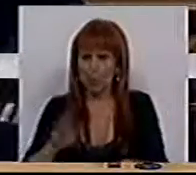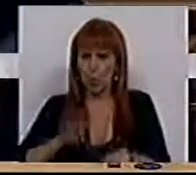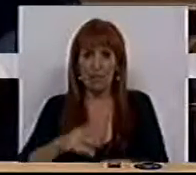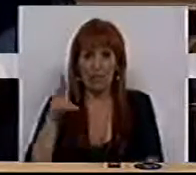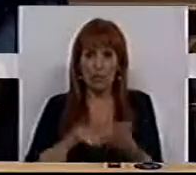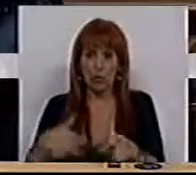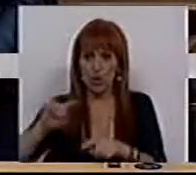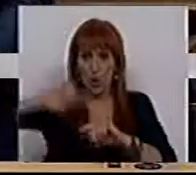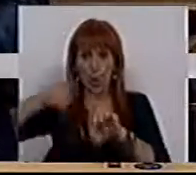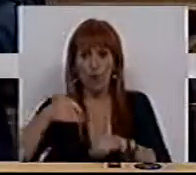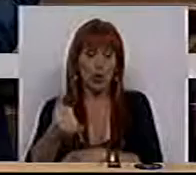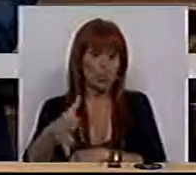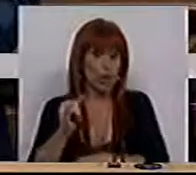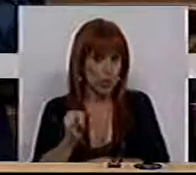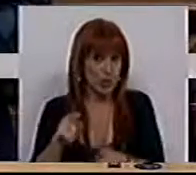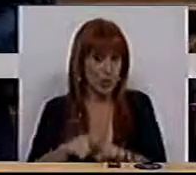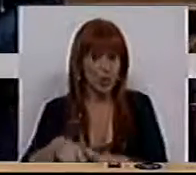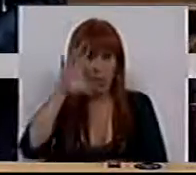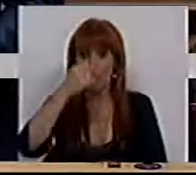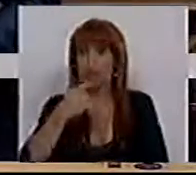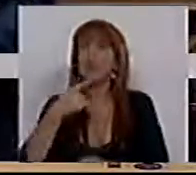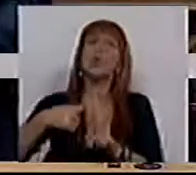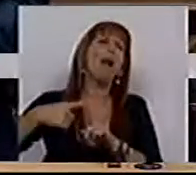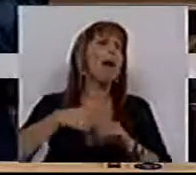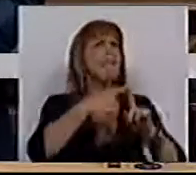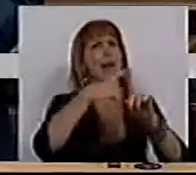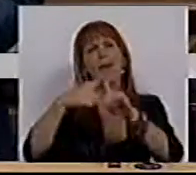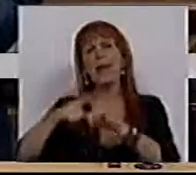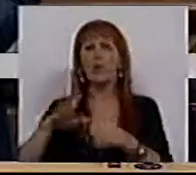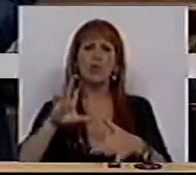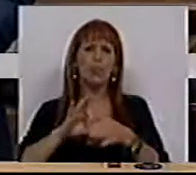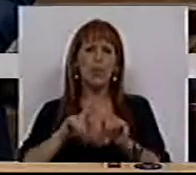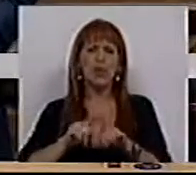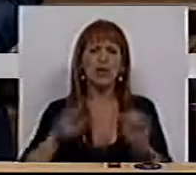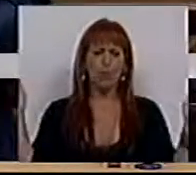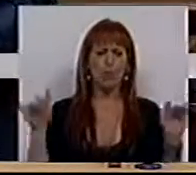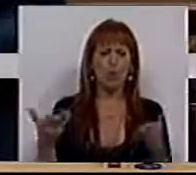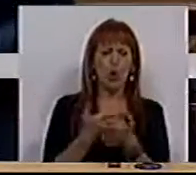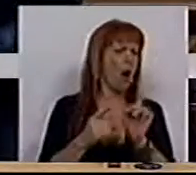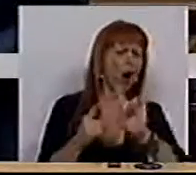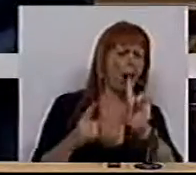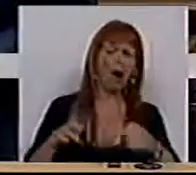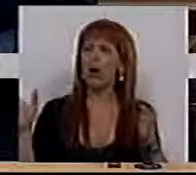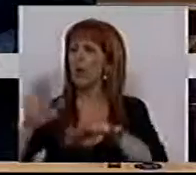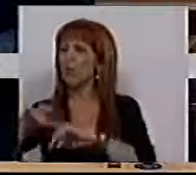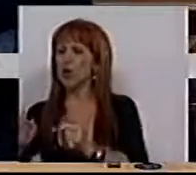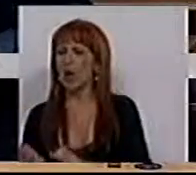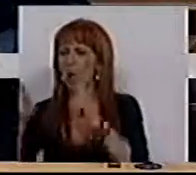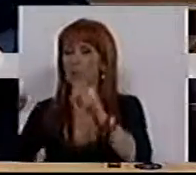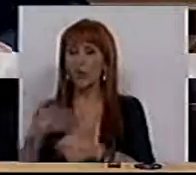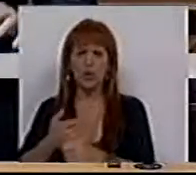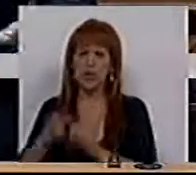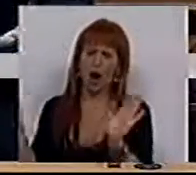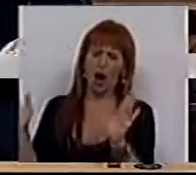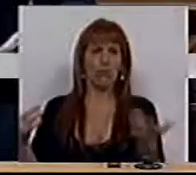realidade no ano 2012. O Governo tinha sido muito otimista, quer sobre a contração da economia, quer sobre o aumento do